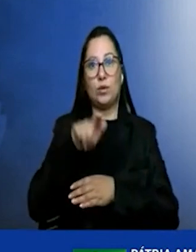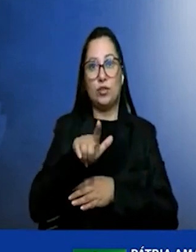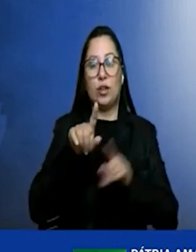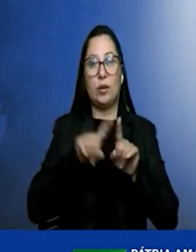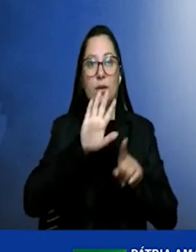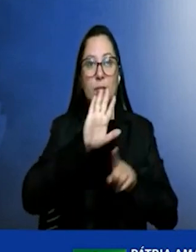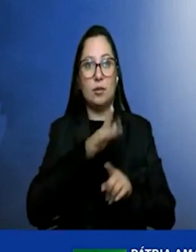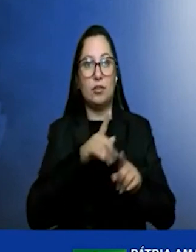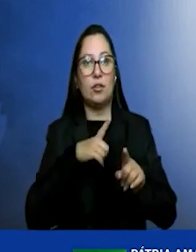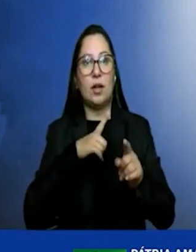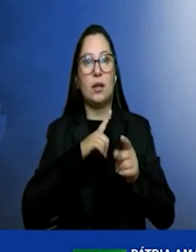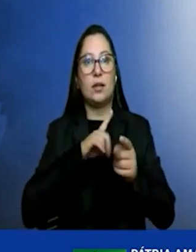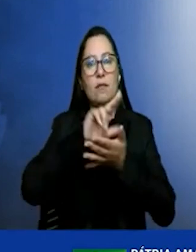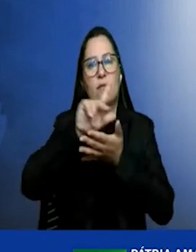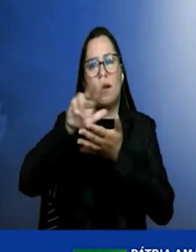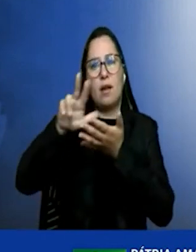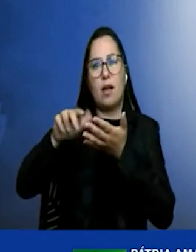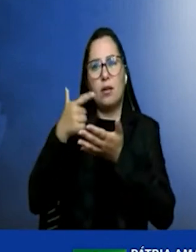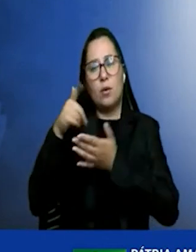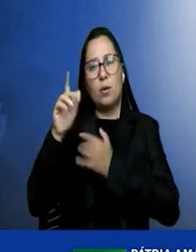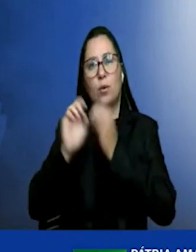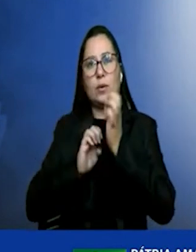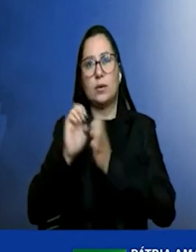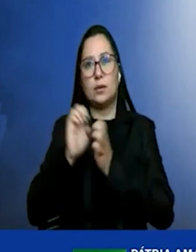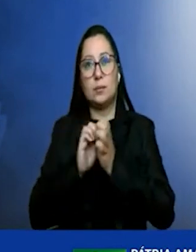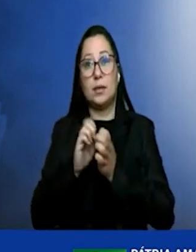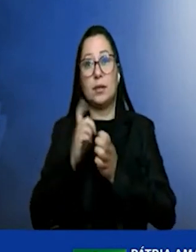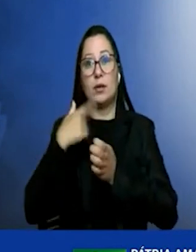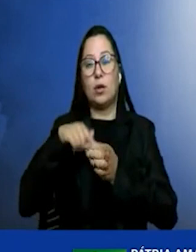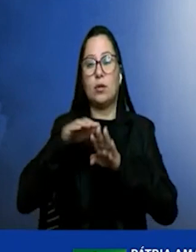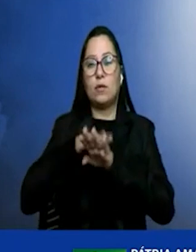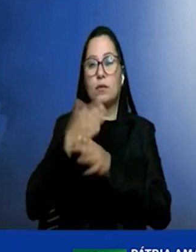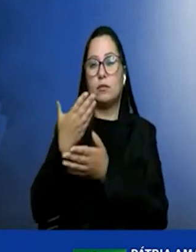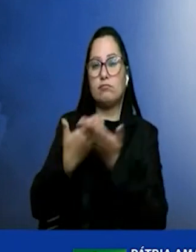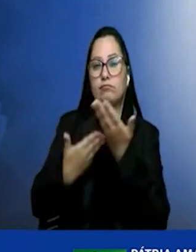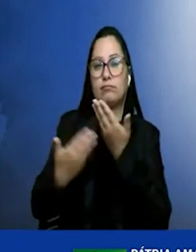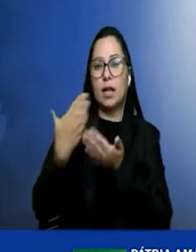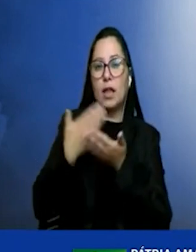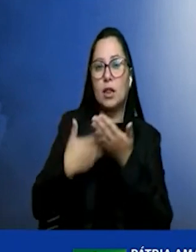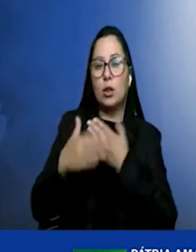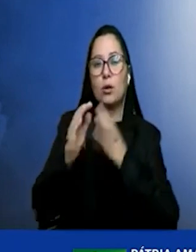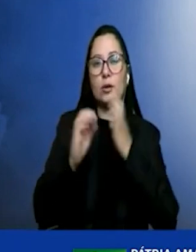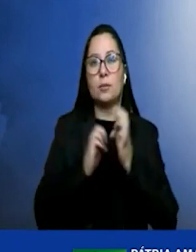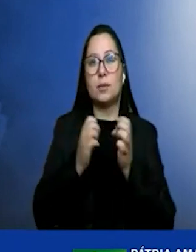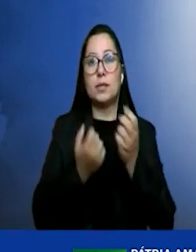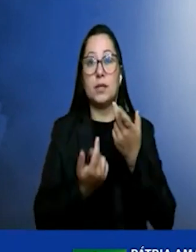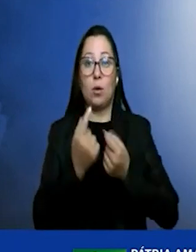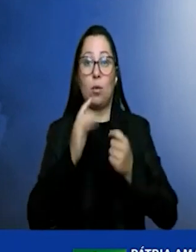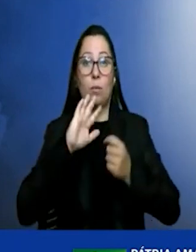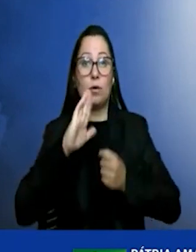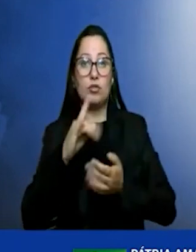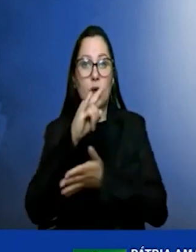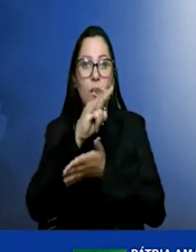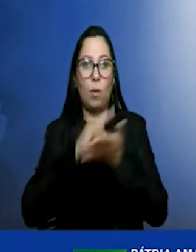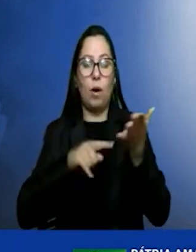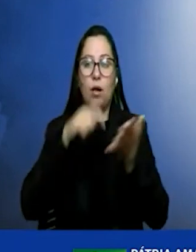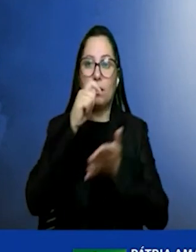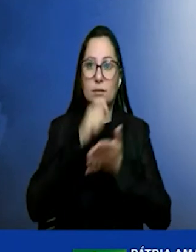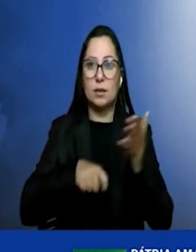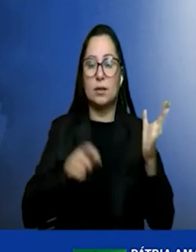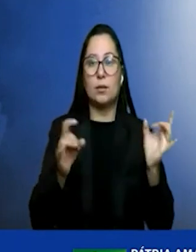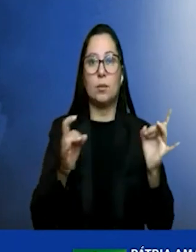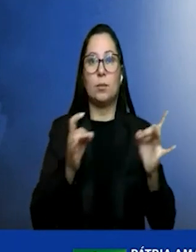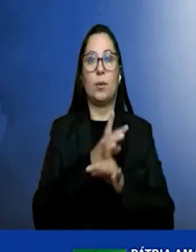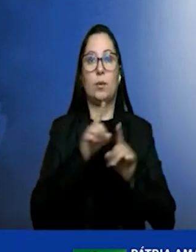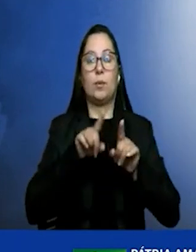a Selen lá também vários outros estamos conversando com todas essas empresas algumas delas já com contratos assinados de parceria